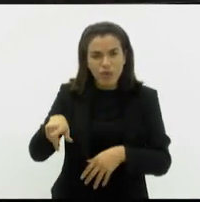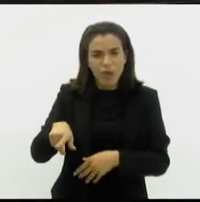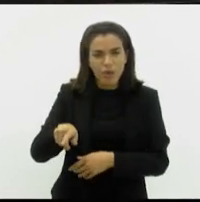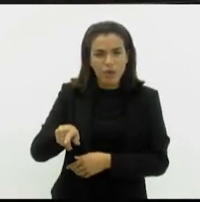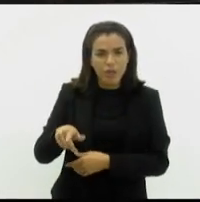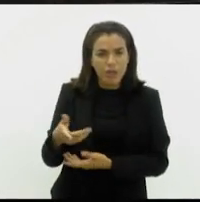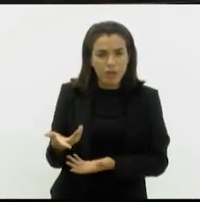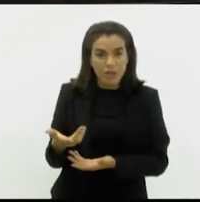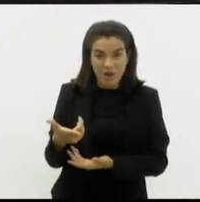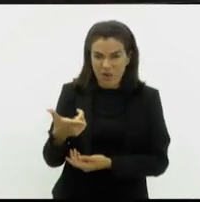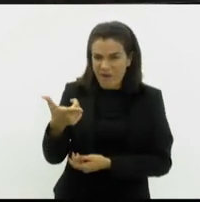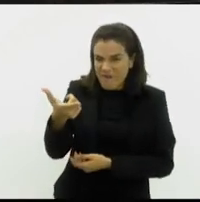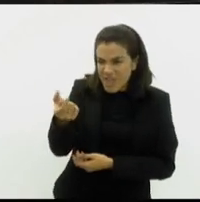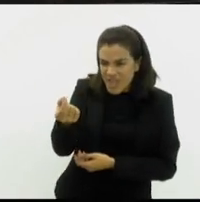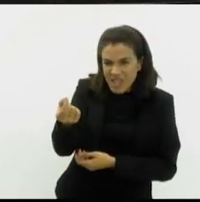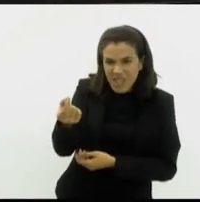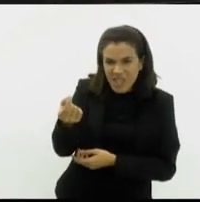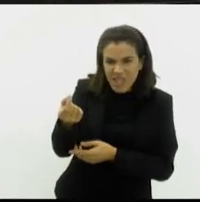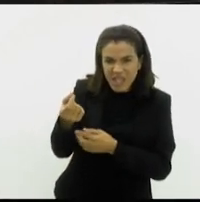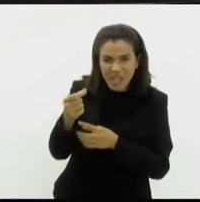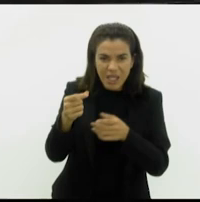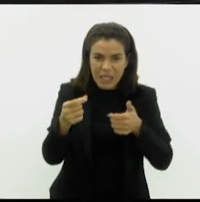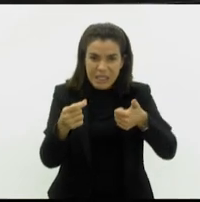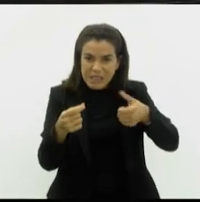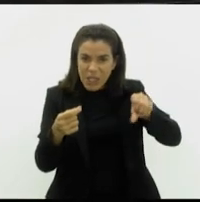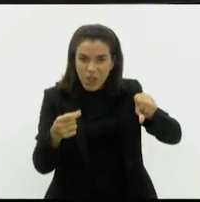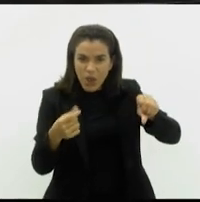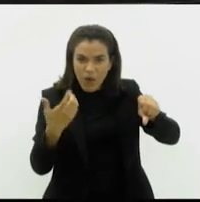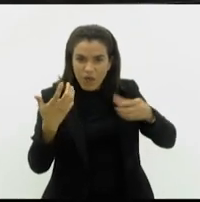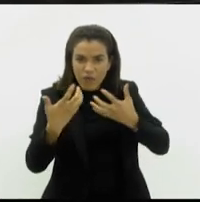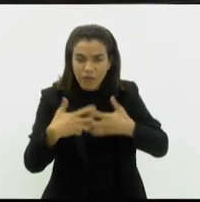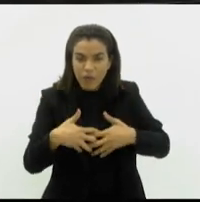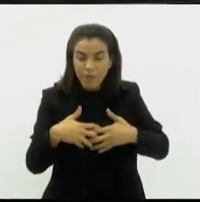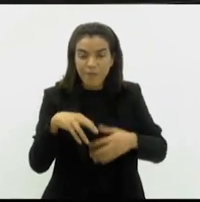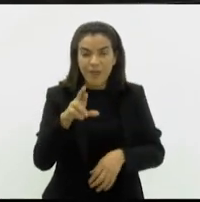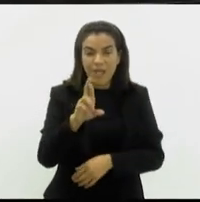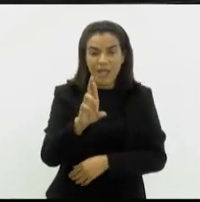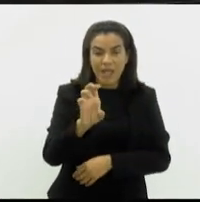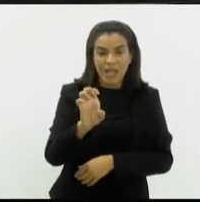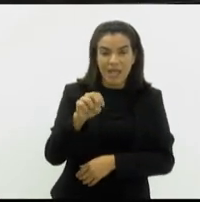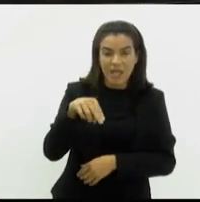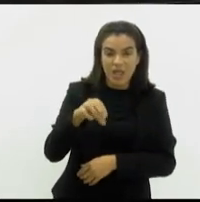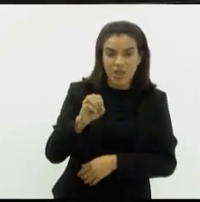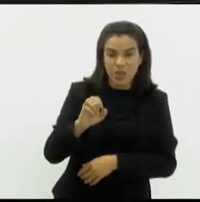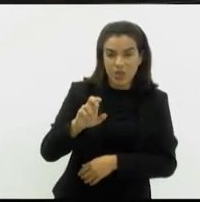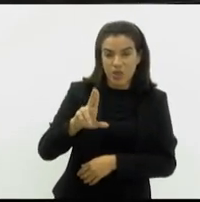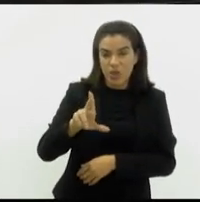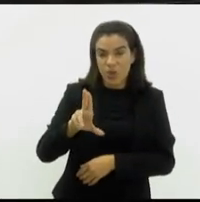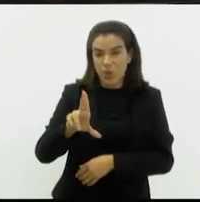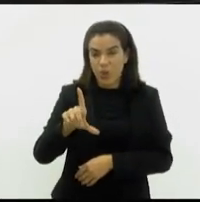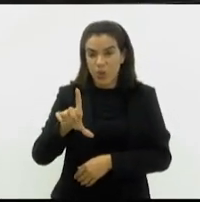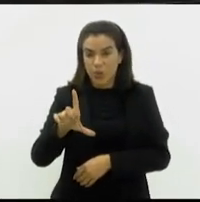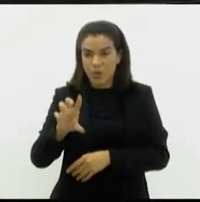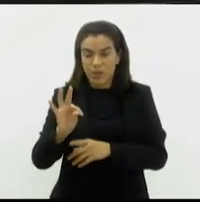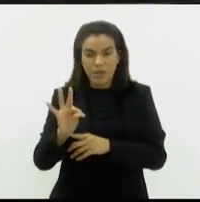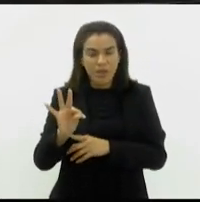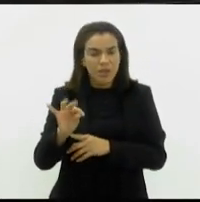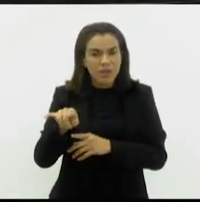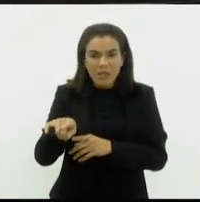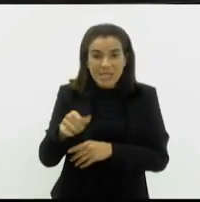De 20, 19 não funcionam, ou seja, tem uma. Renault, 16? 16 não prestam.